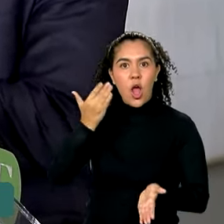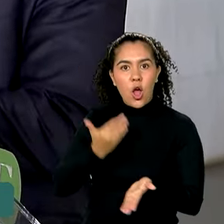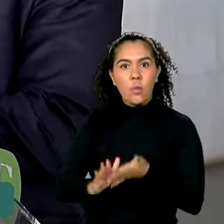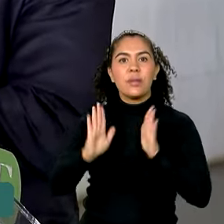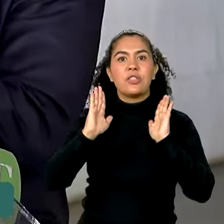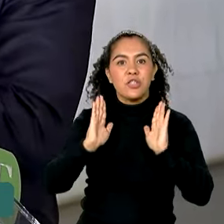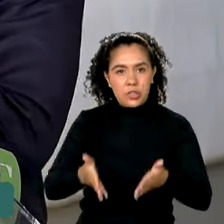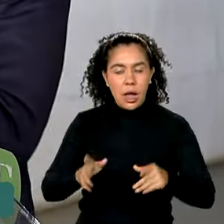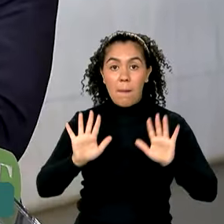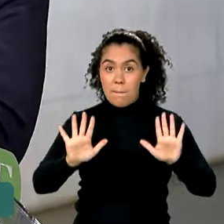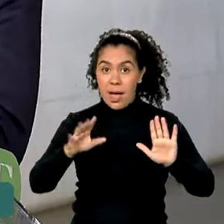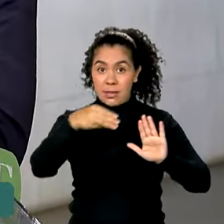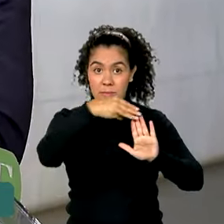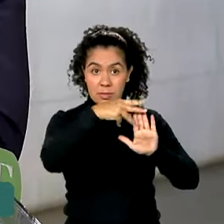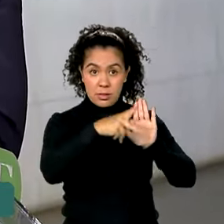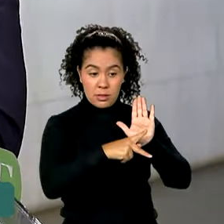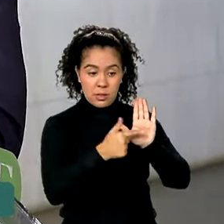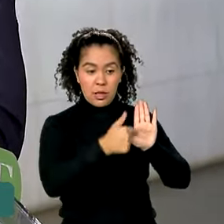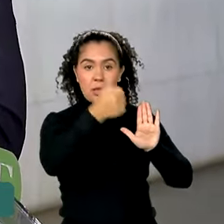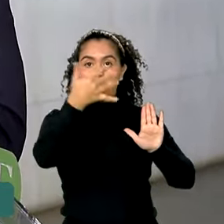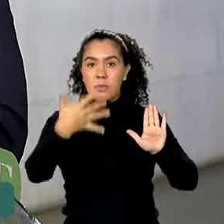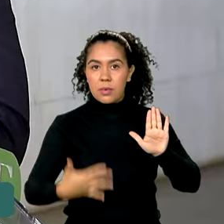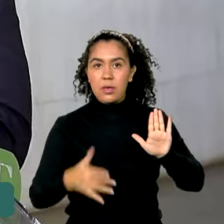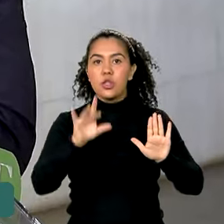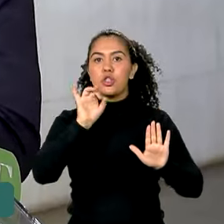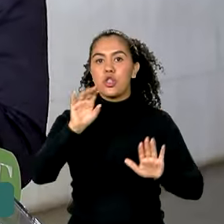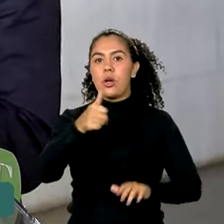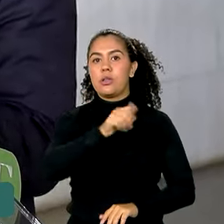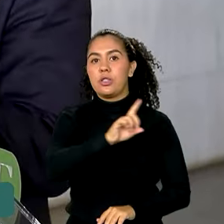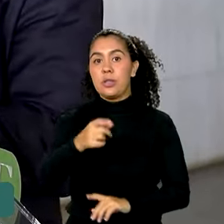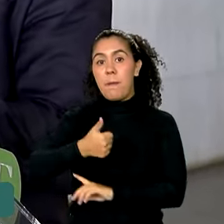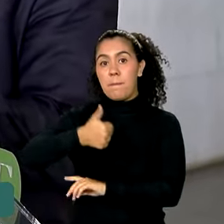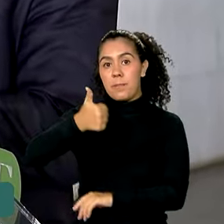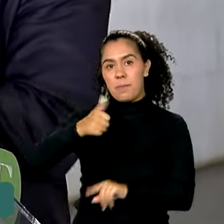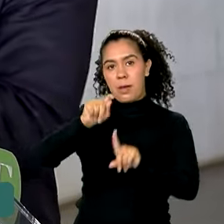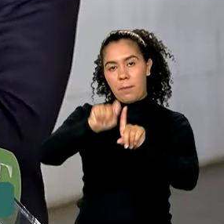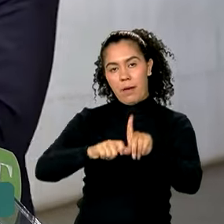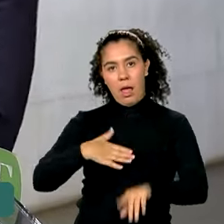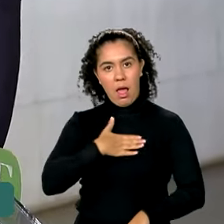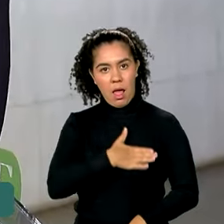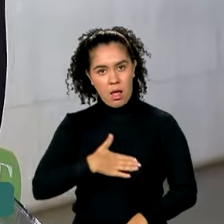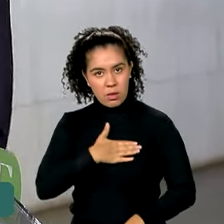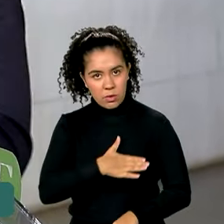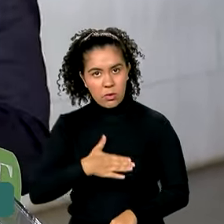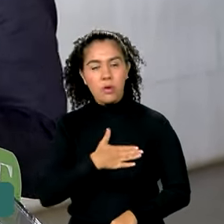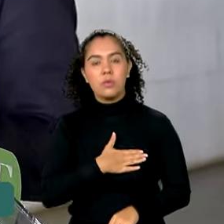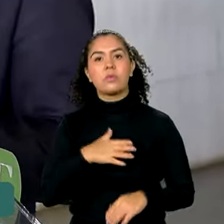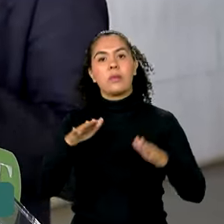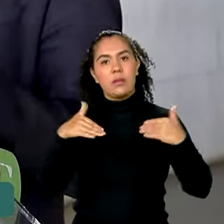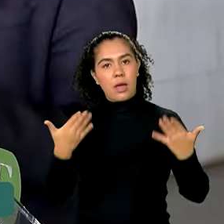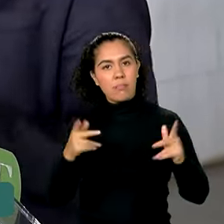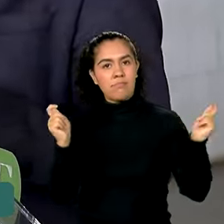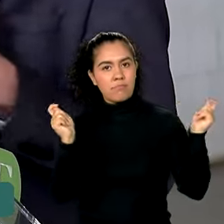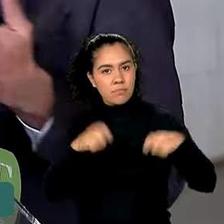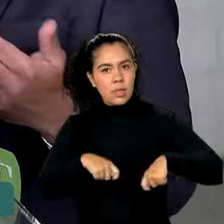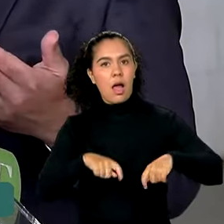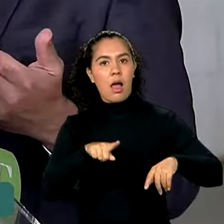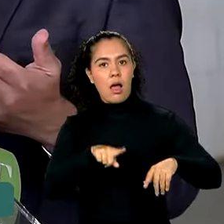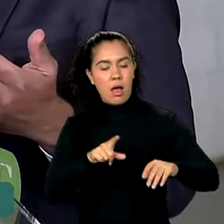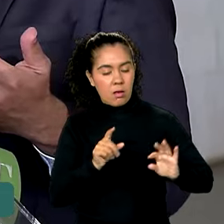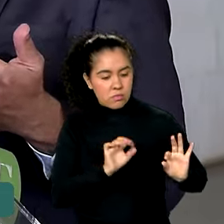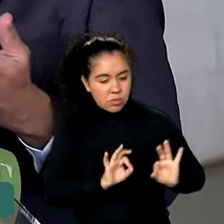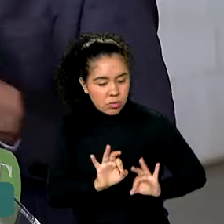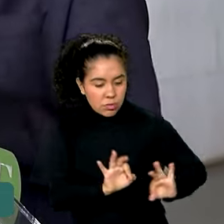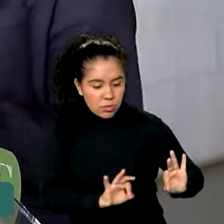provisória deixa claro que a vigência é a partir do dia 1º de agosto. Isso permite a organização da receita e a própria adaptação